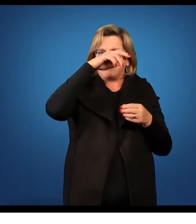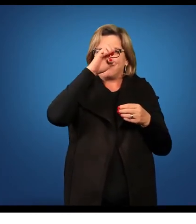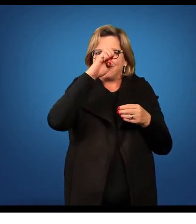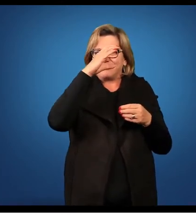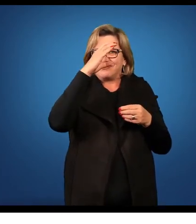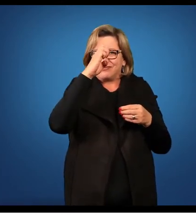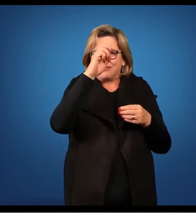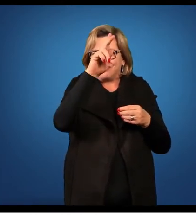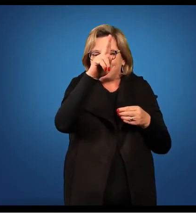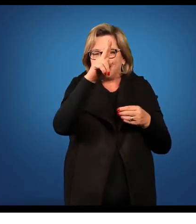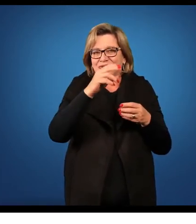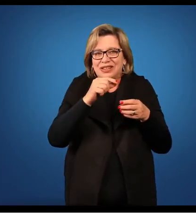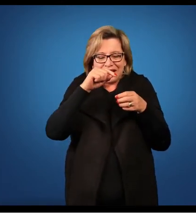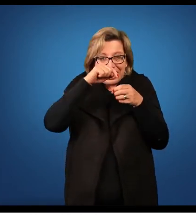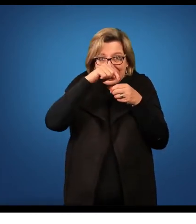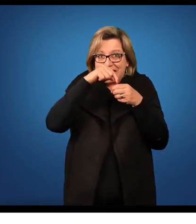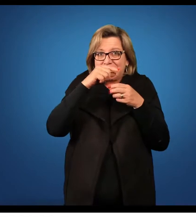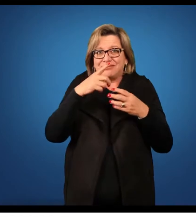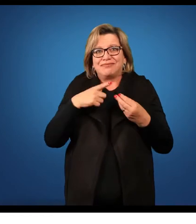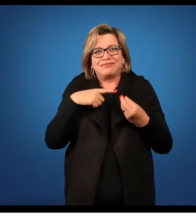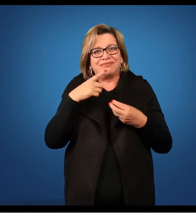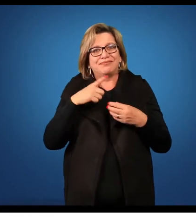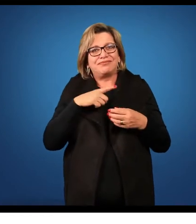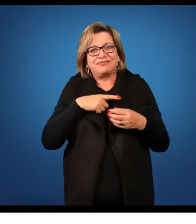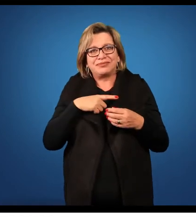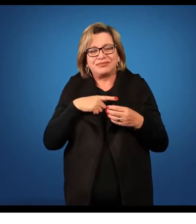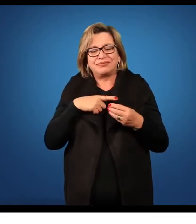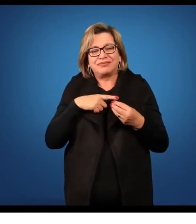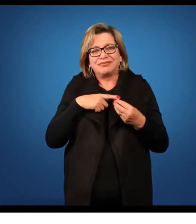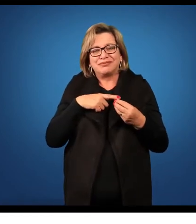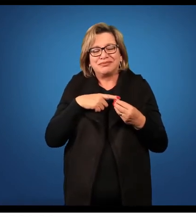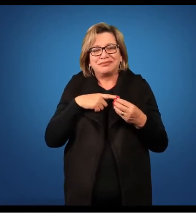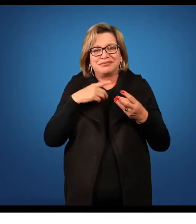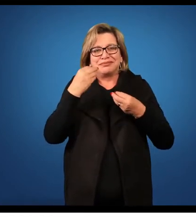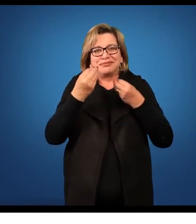o gineceu ele está aqui na porção